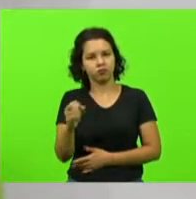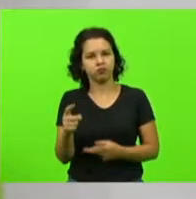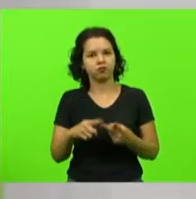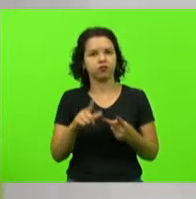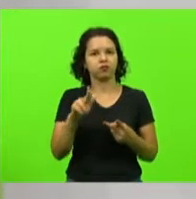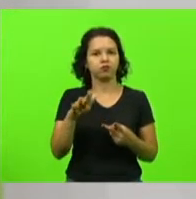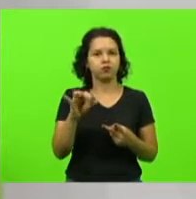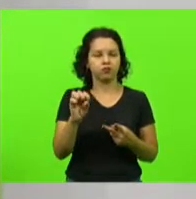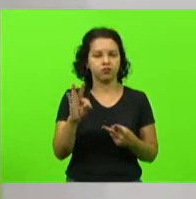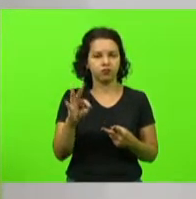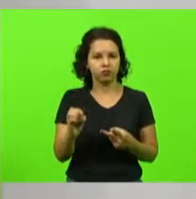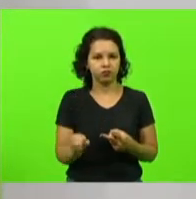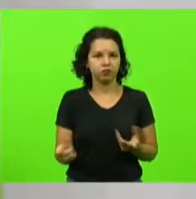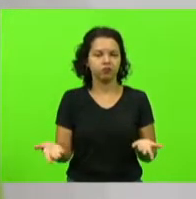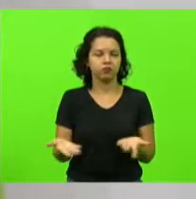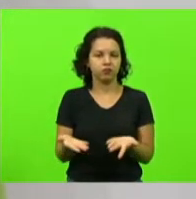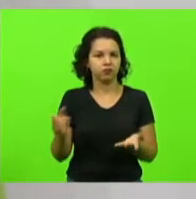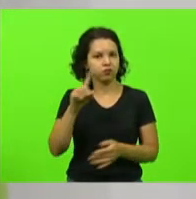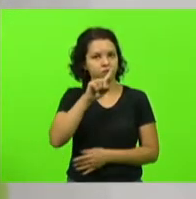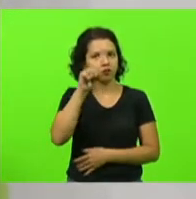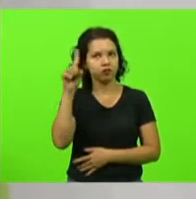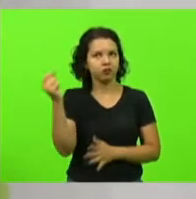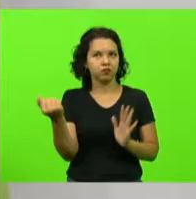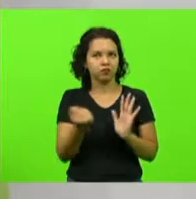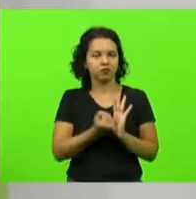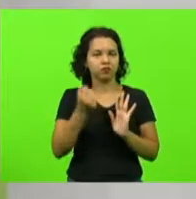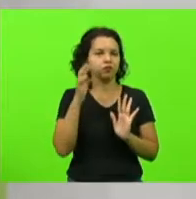nesse dia tão marcante, tão legal.